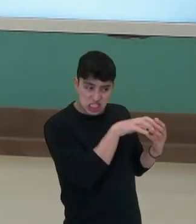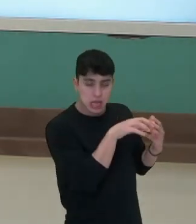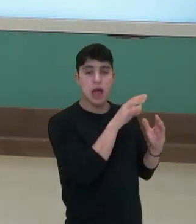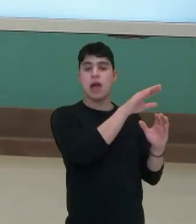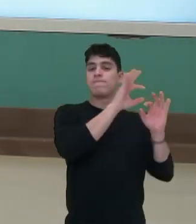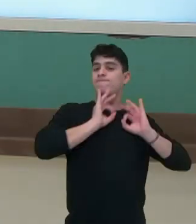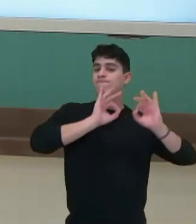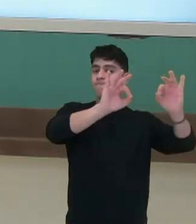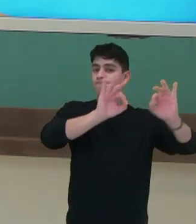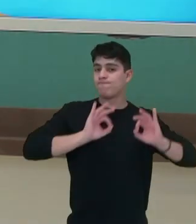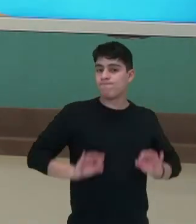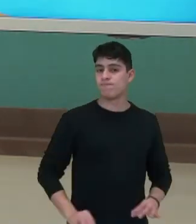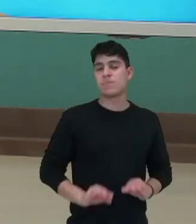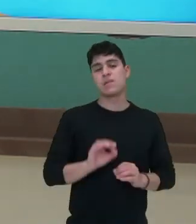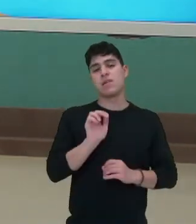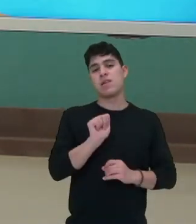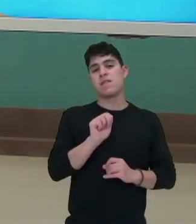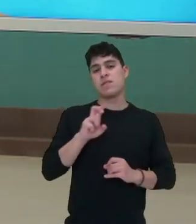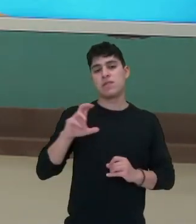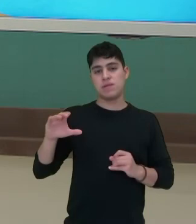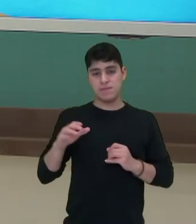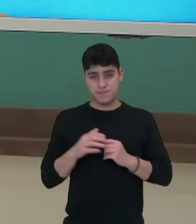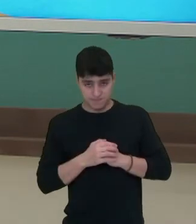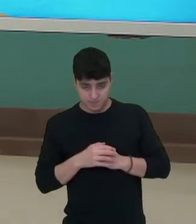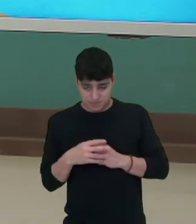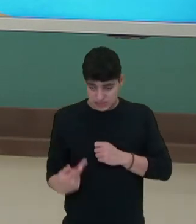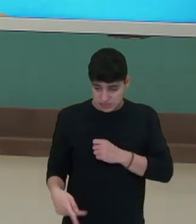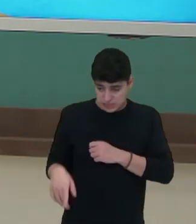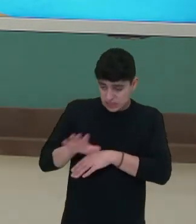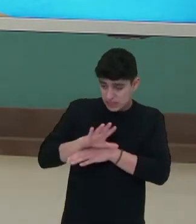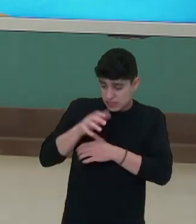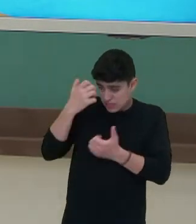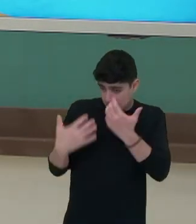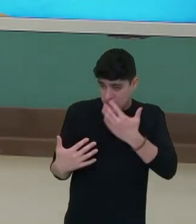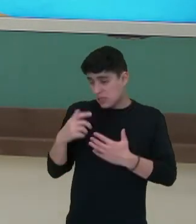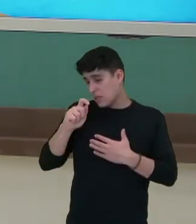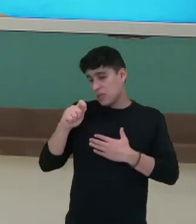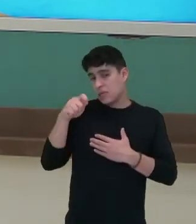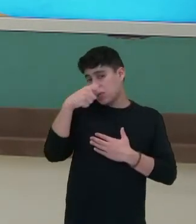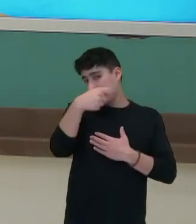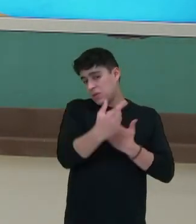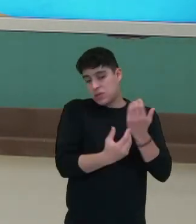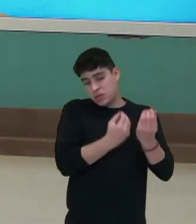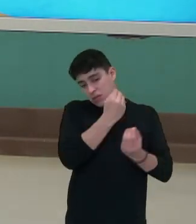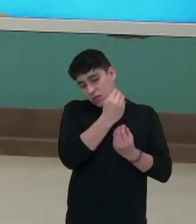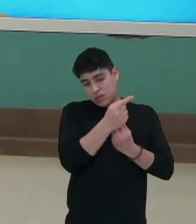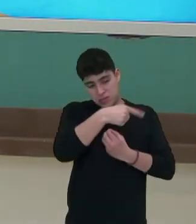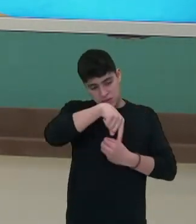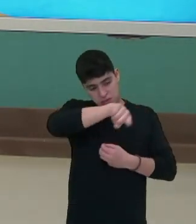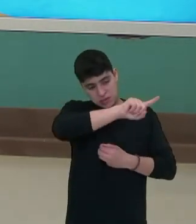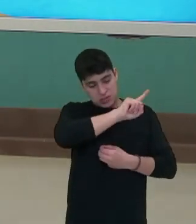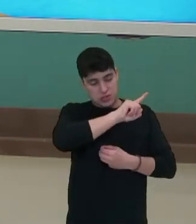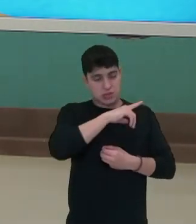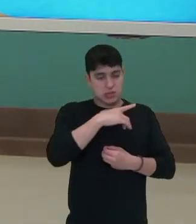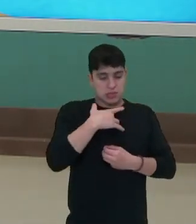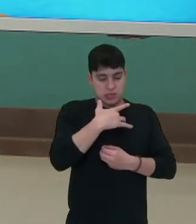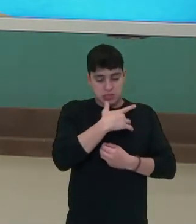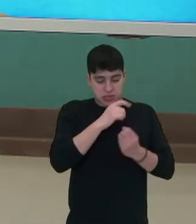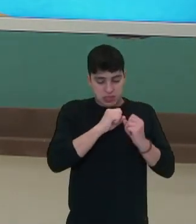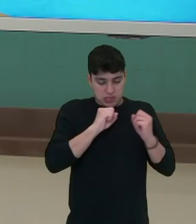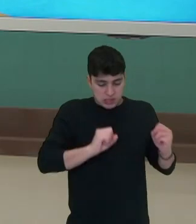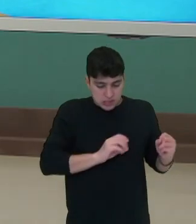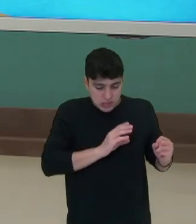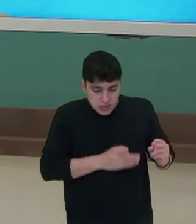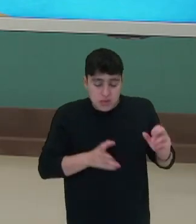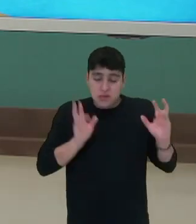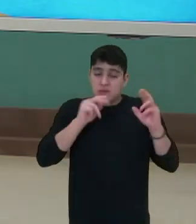AVC. Nesse vídeo, nós falamos sobre a saúde do sistema cardiovascular. Espero que vocês tenham